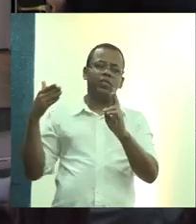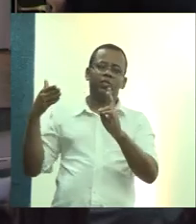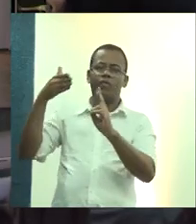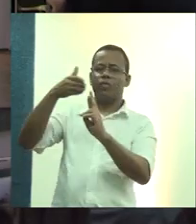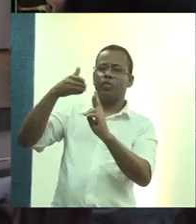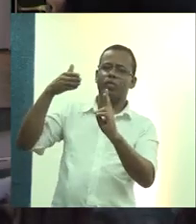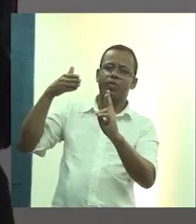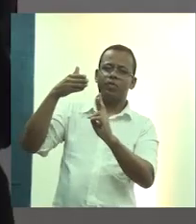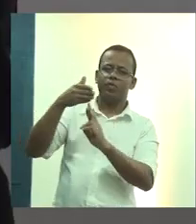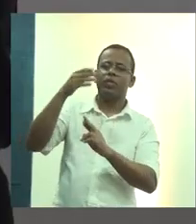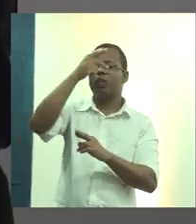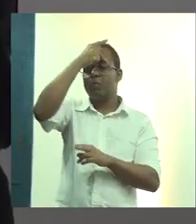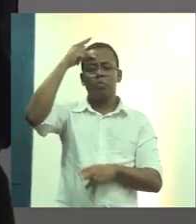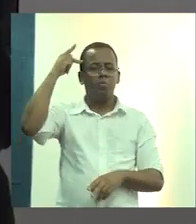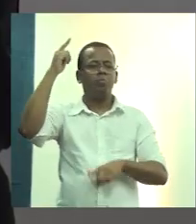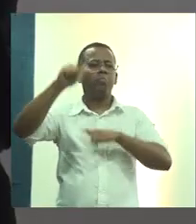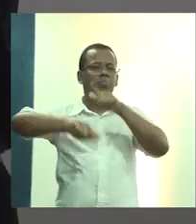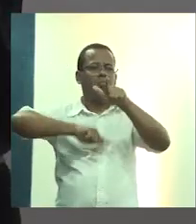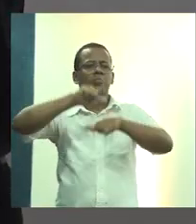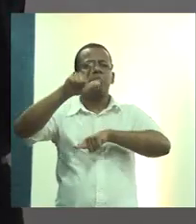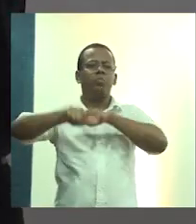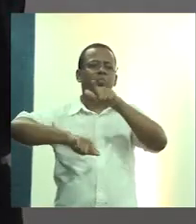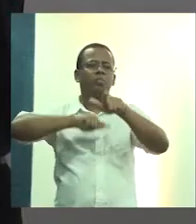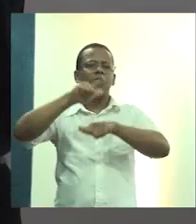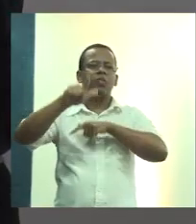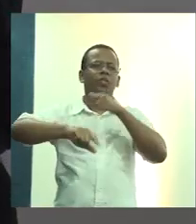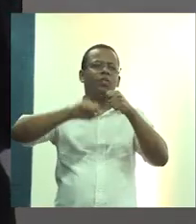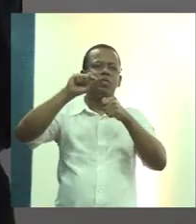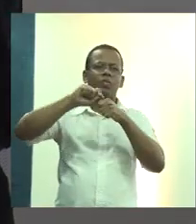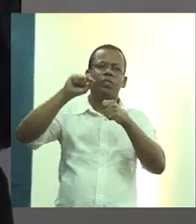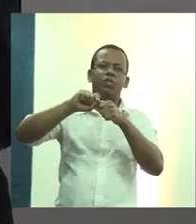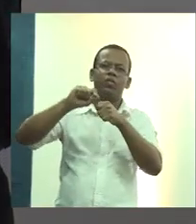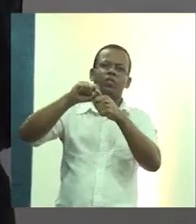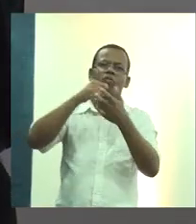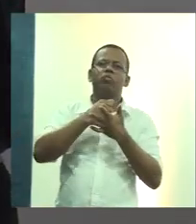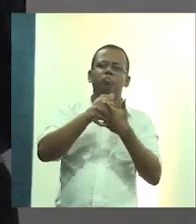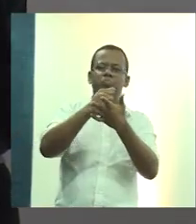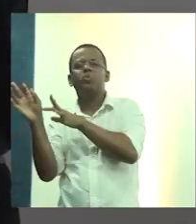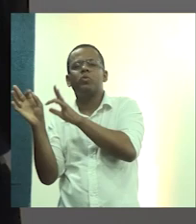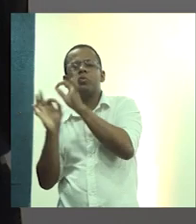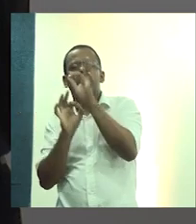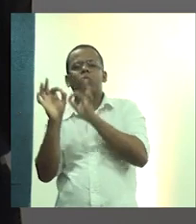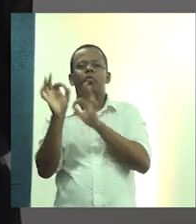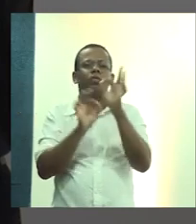trabalhando, fazendo esse atendimento personalizado.